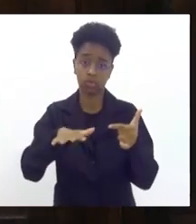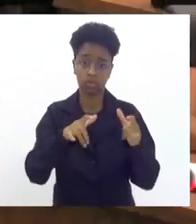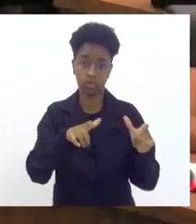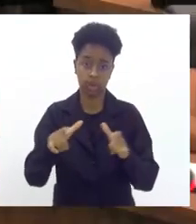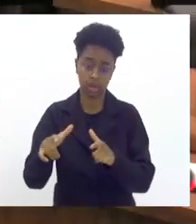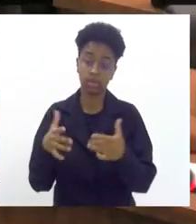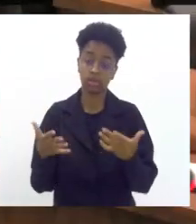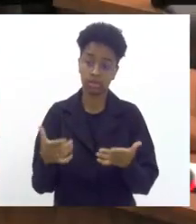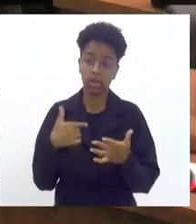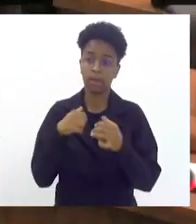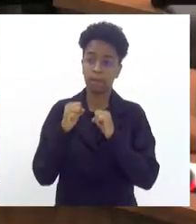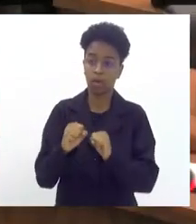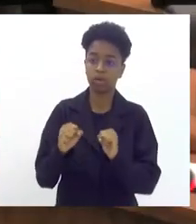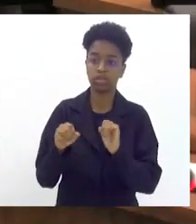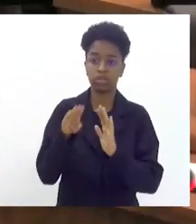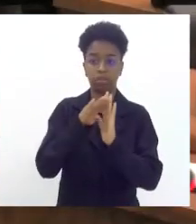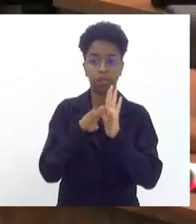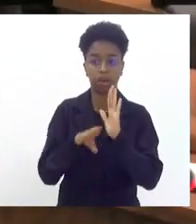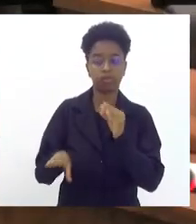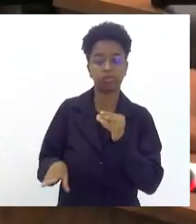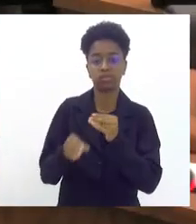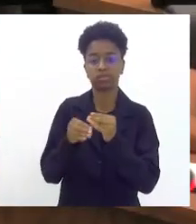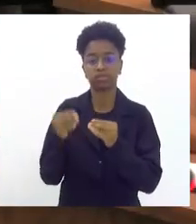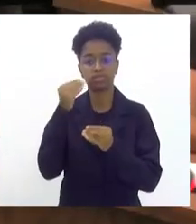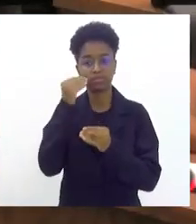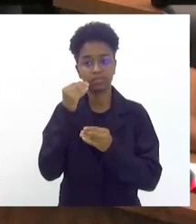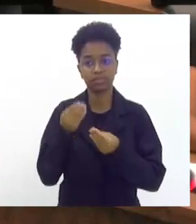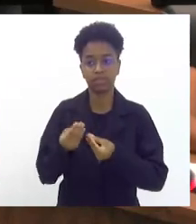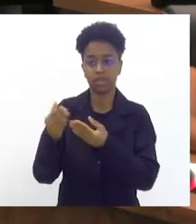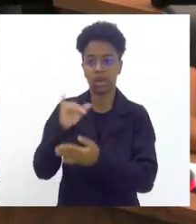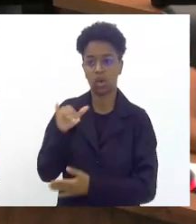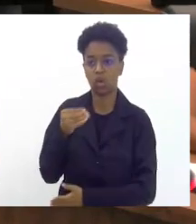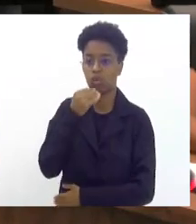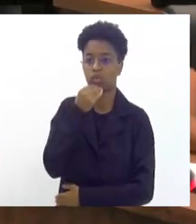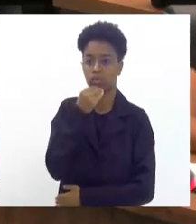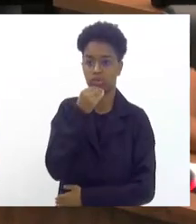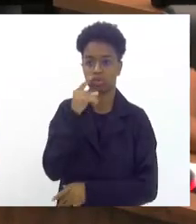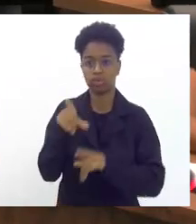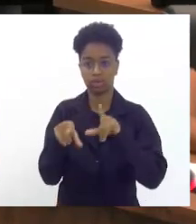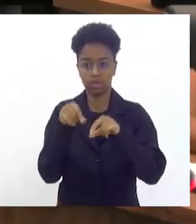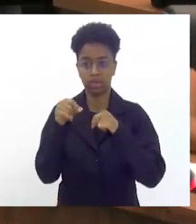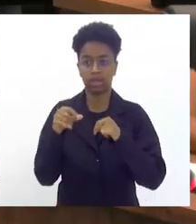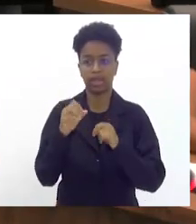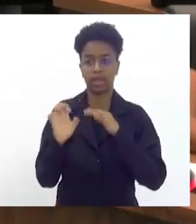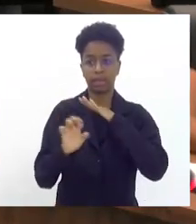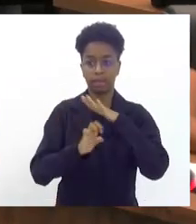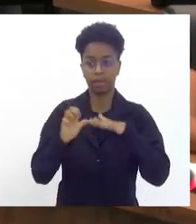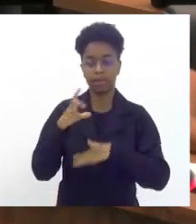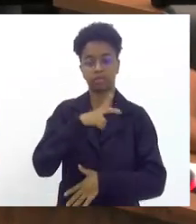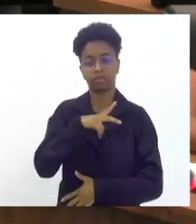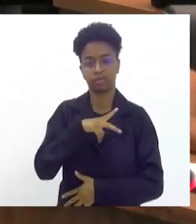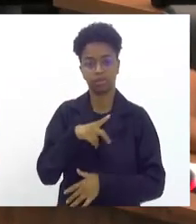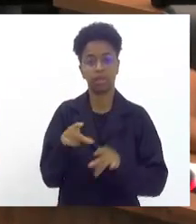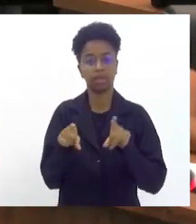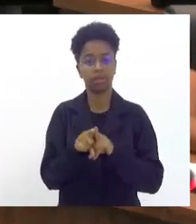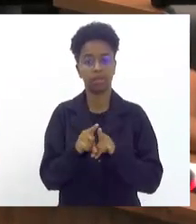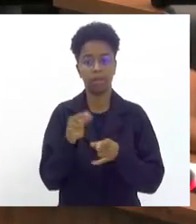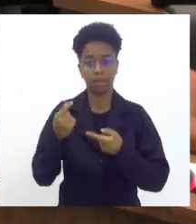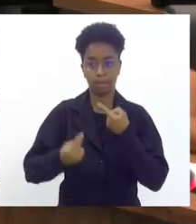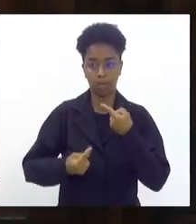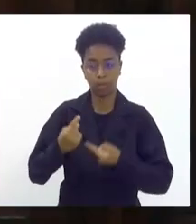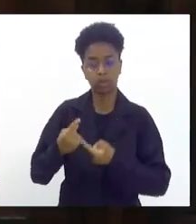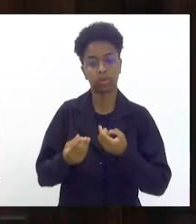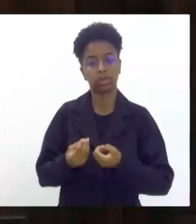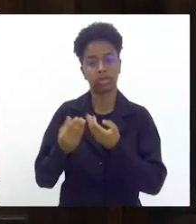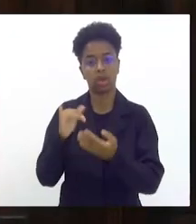poderia colocar isso também na pauta para dar a oportunidade, a escolha da empresa privada, mas como político, dá oportunidade